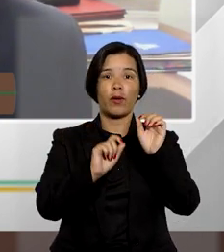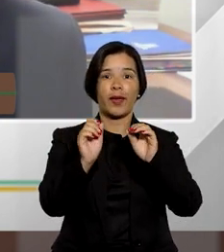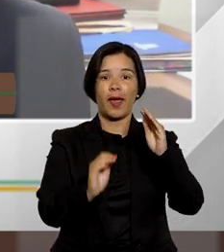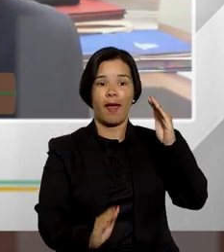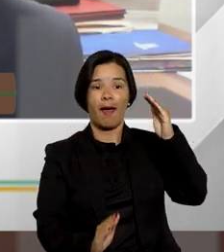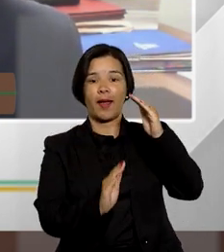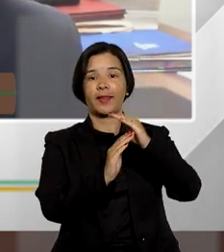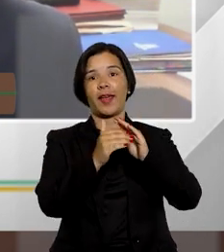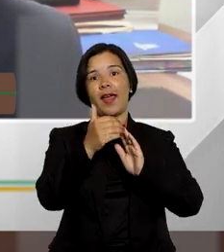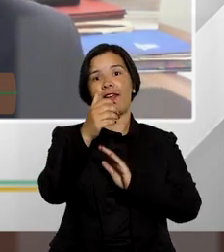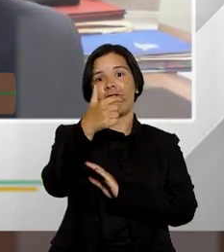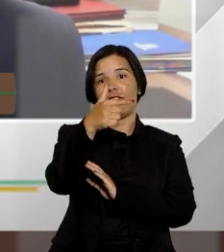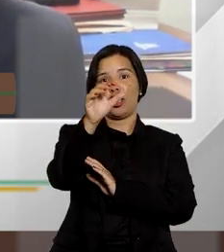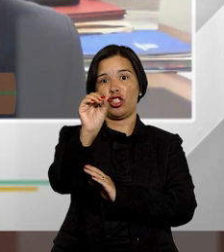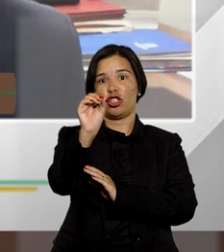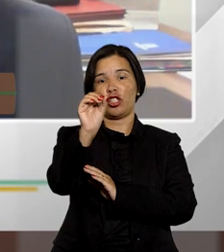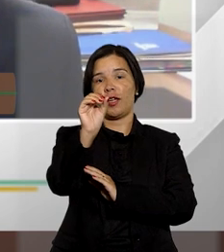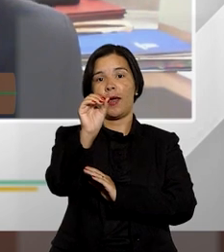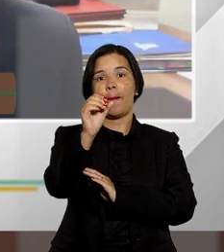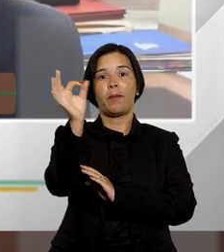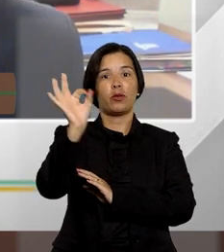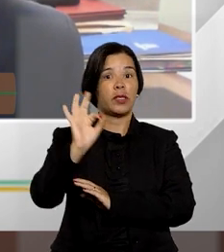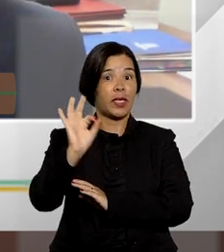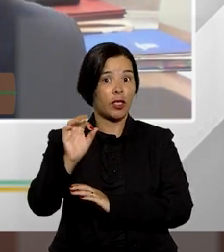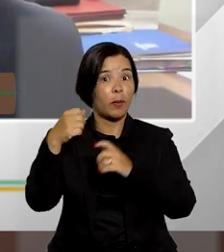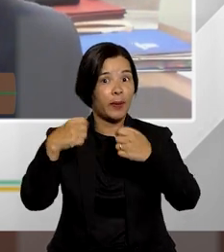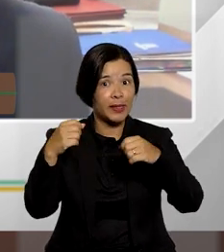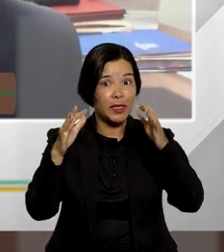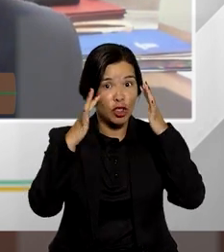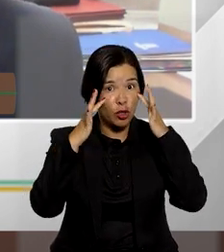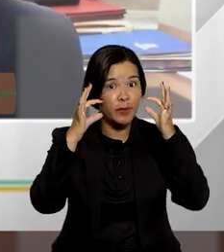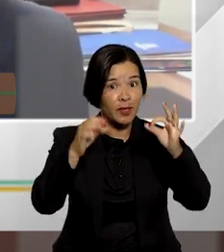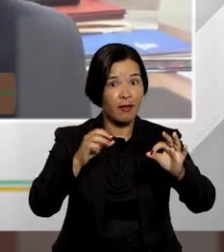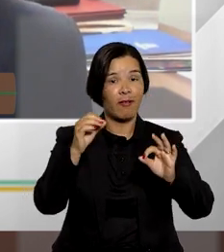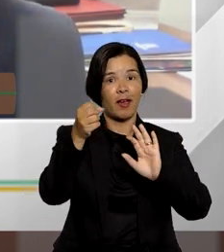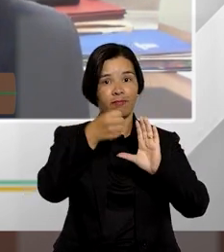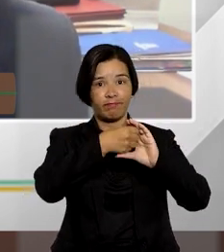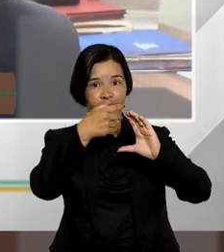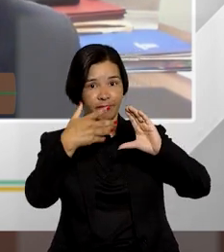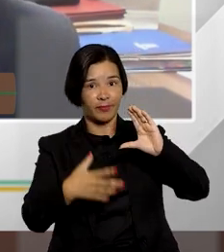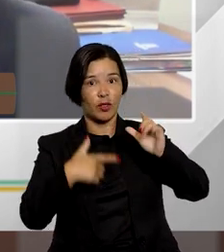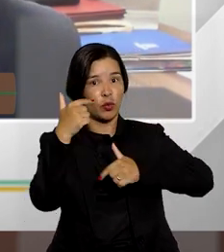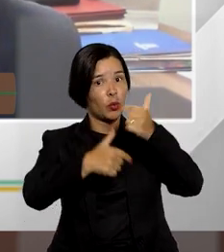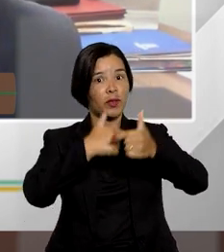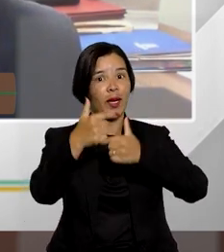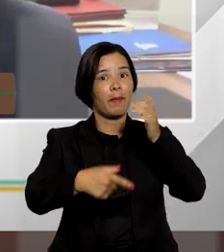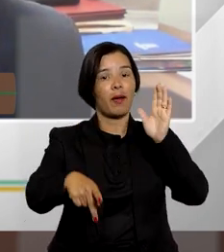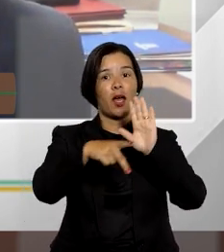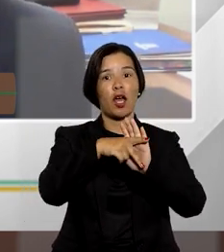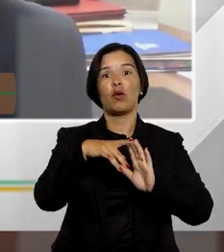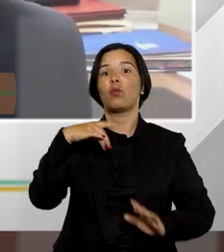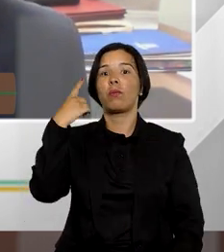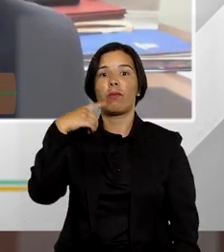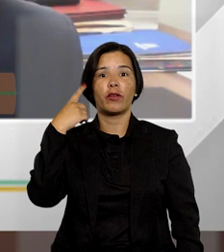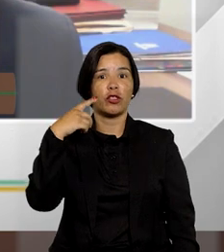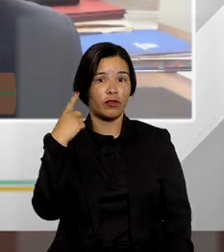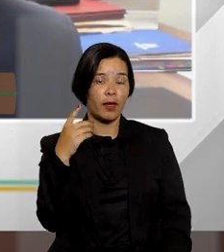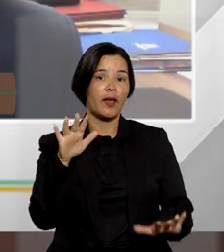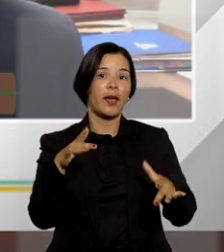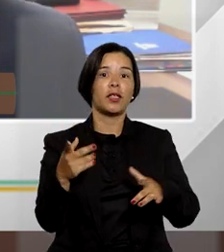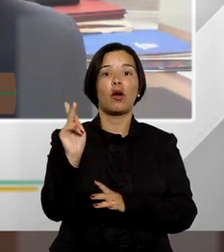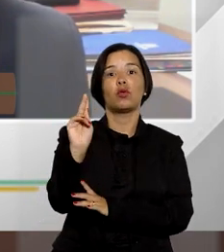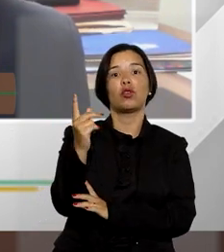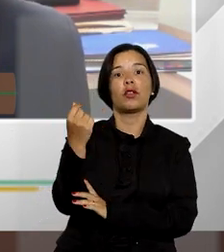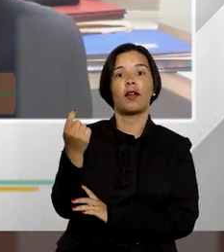entre 10% 20% se não for observado né, aquelas características do trabalho executado os honorários podem estar